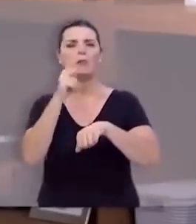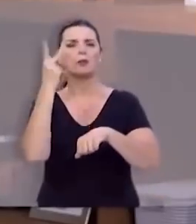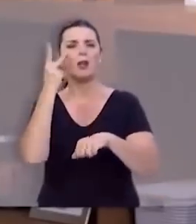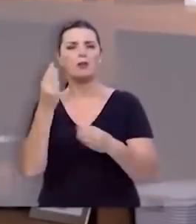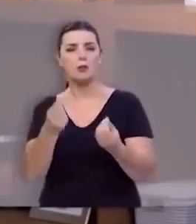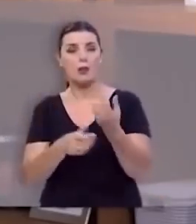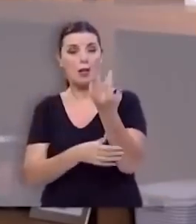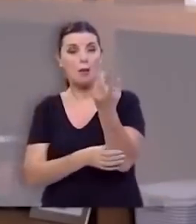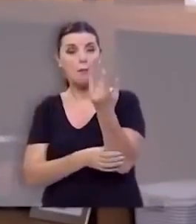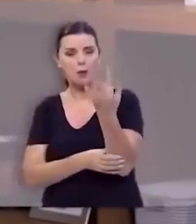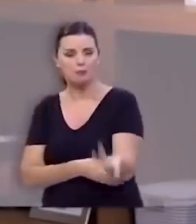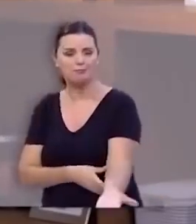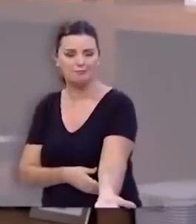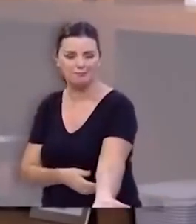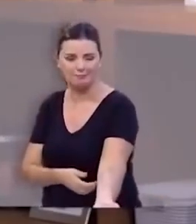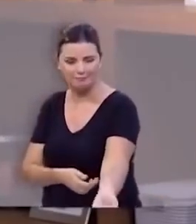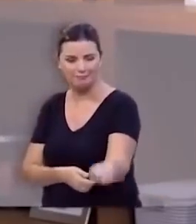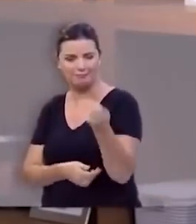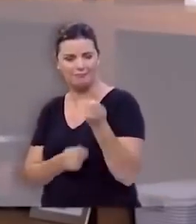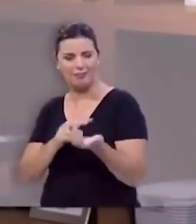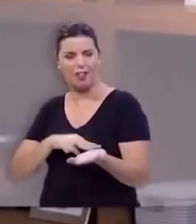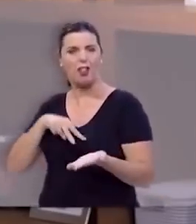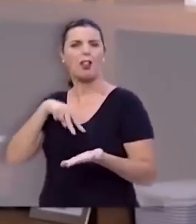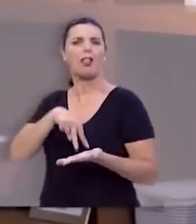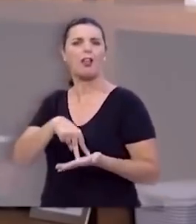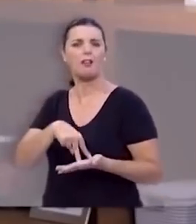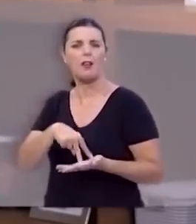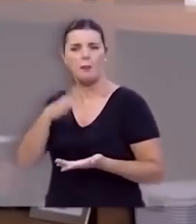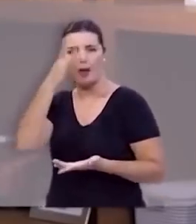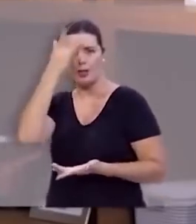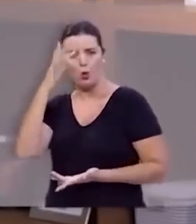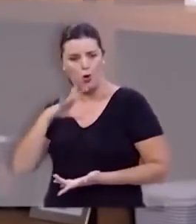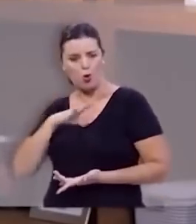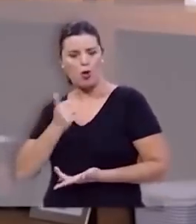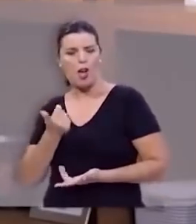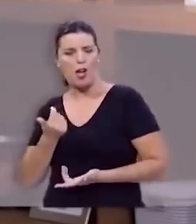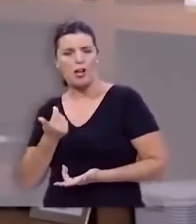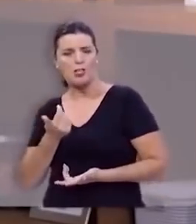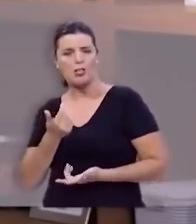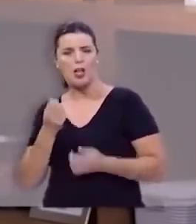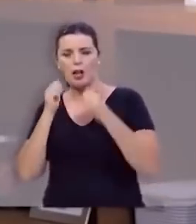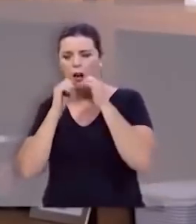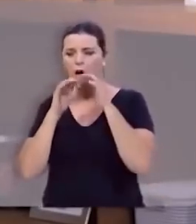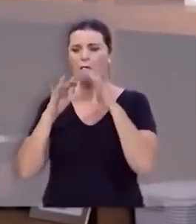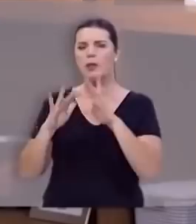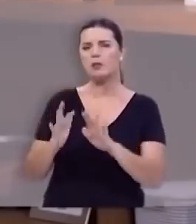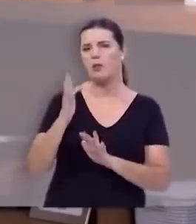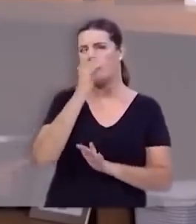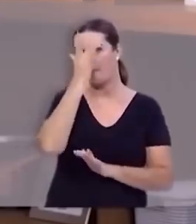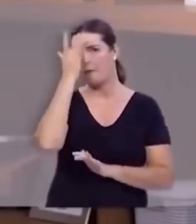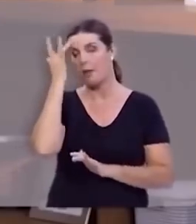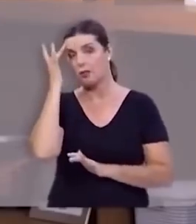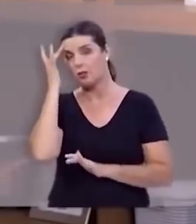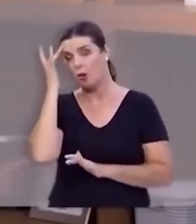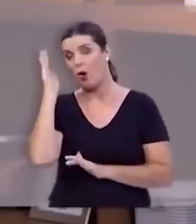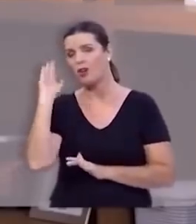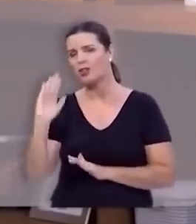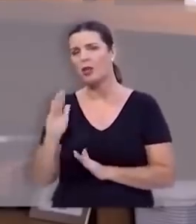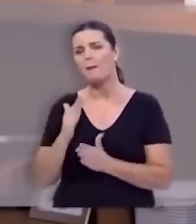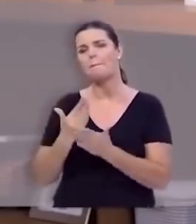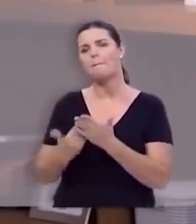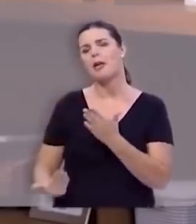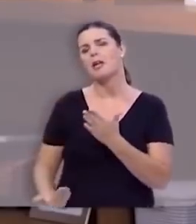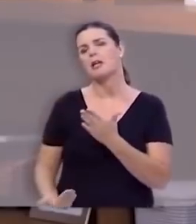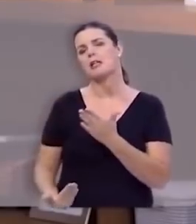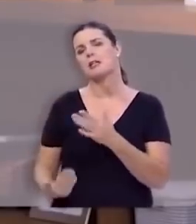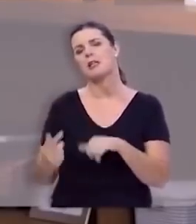ser um braço estendido, para levantar os caídos, para encorajar os desanimados e para abençoar aqueles que já perderam o